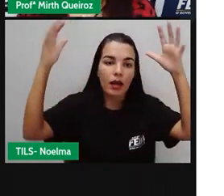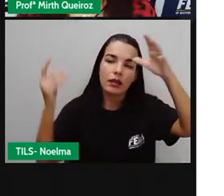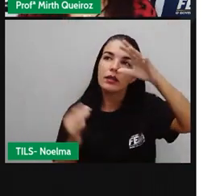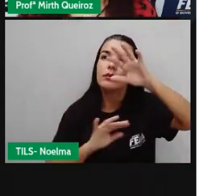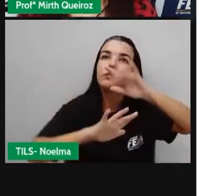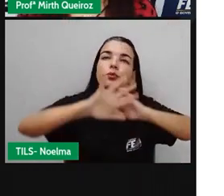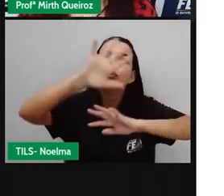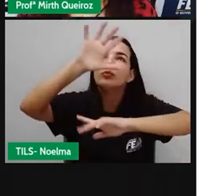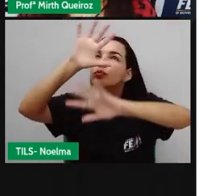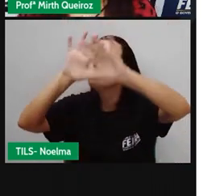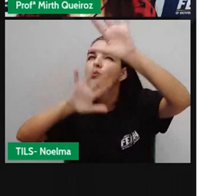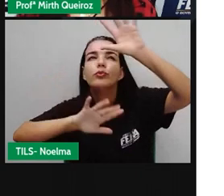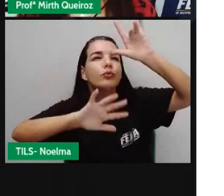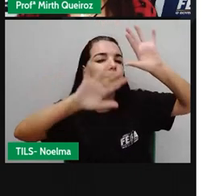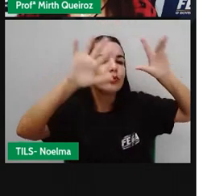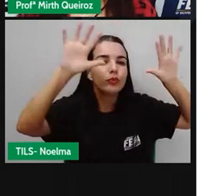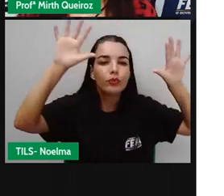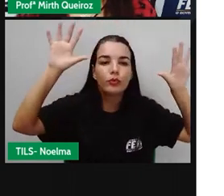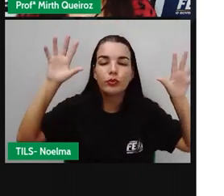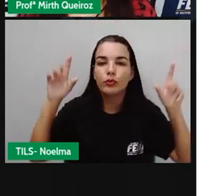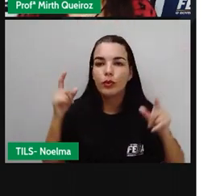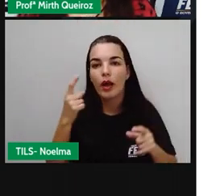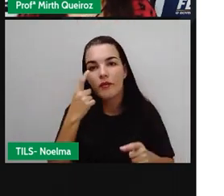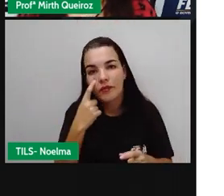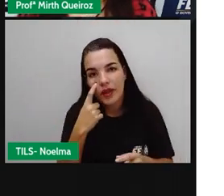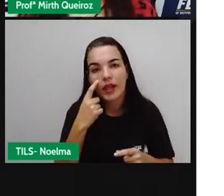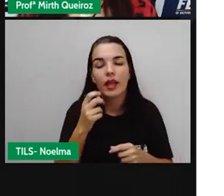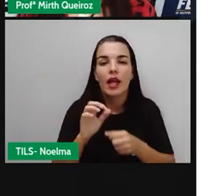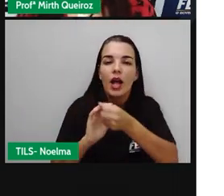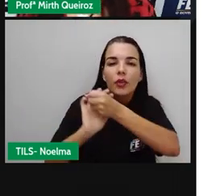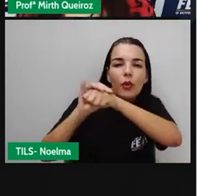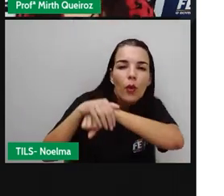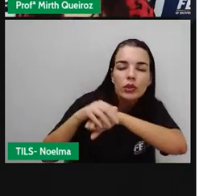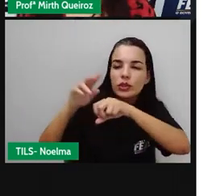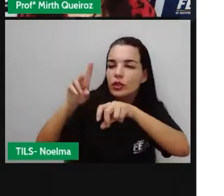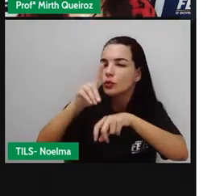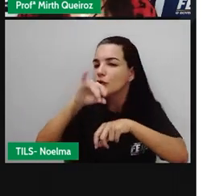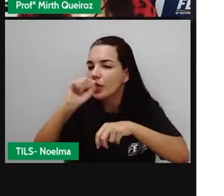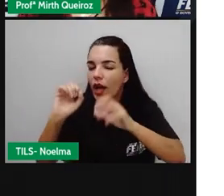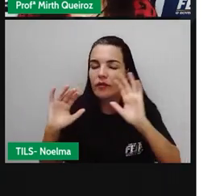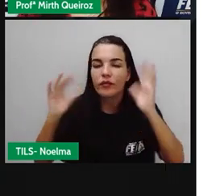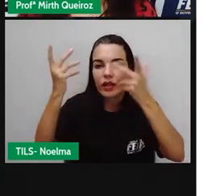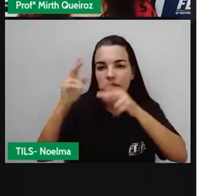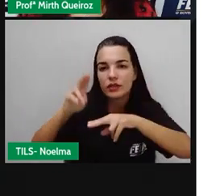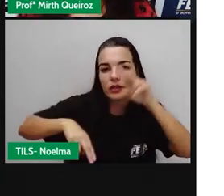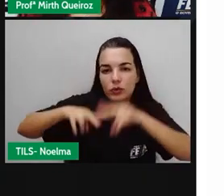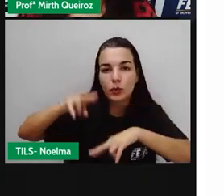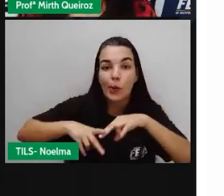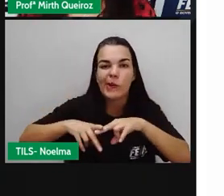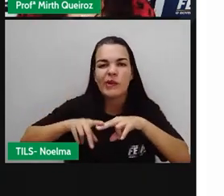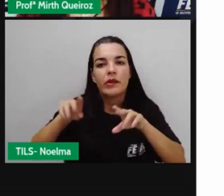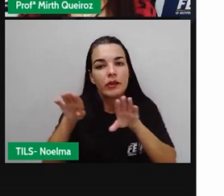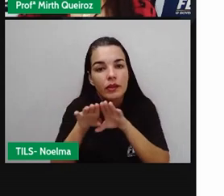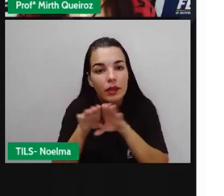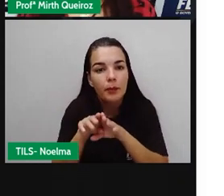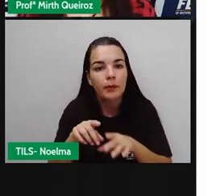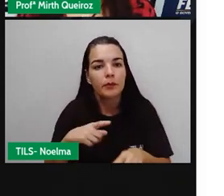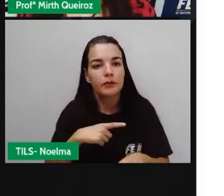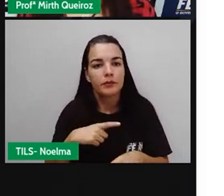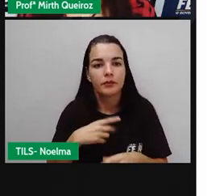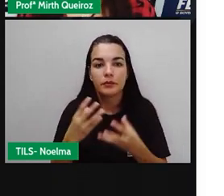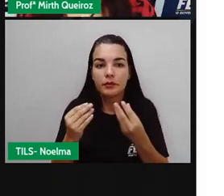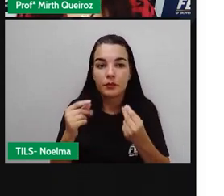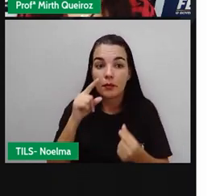fogos lindos que a gente vê na noite de São João. Eles também podem oferecer muitos riscos